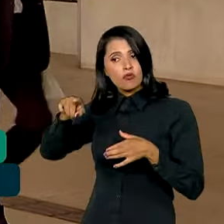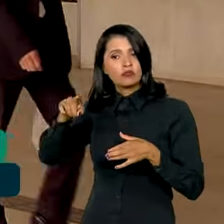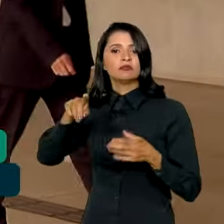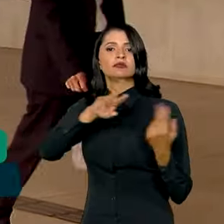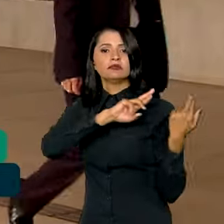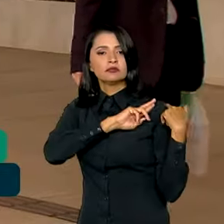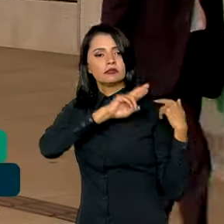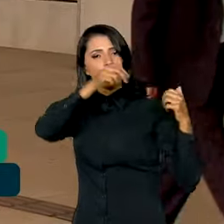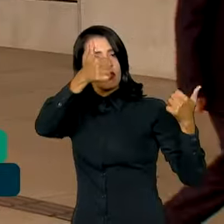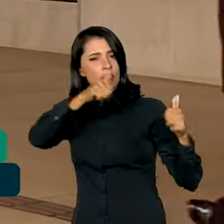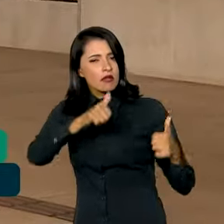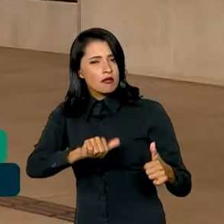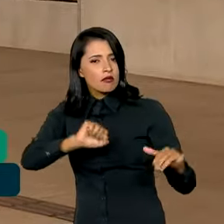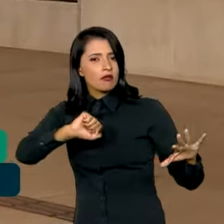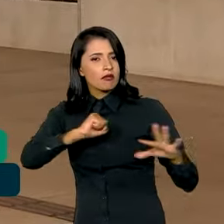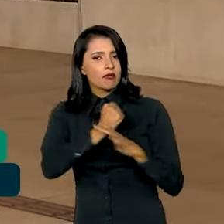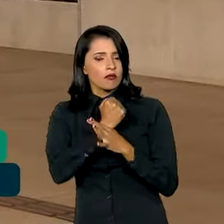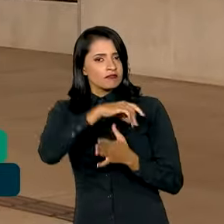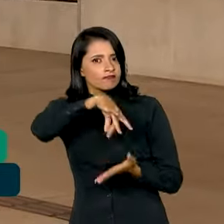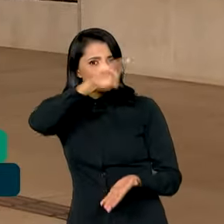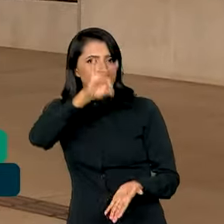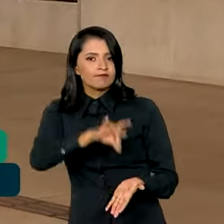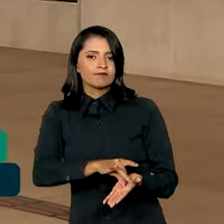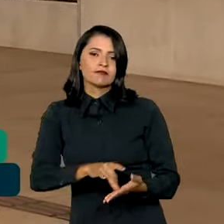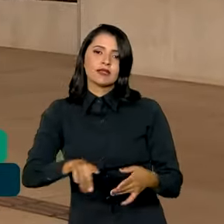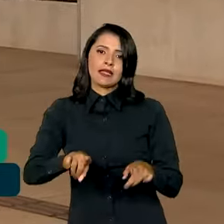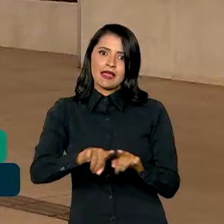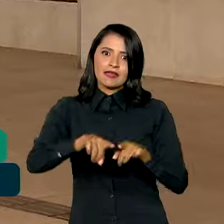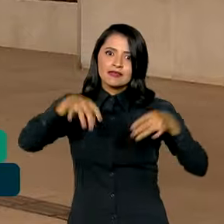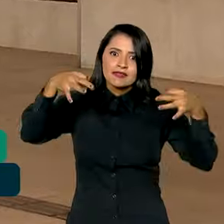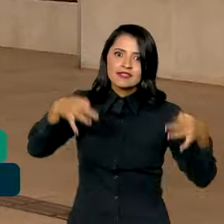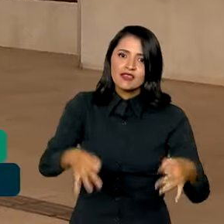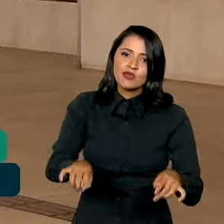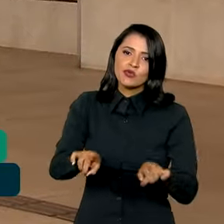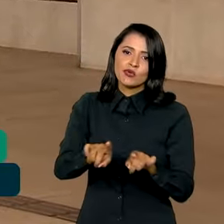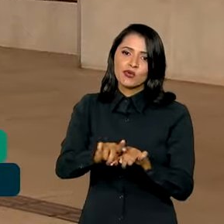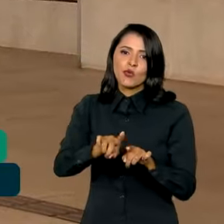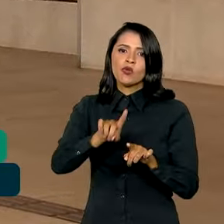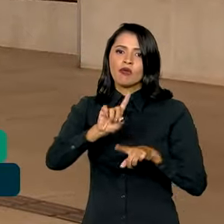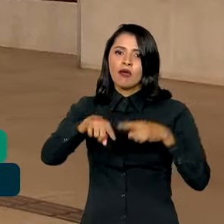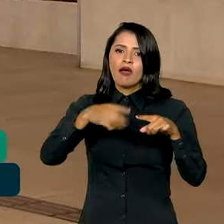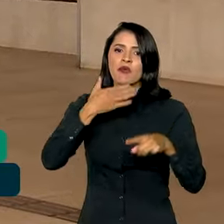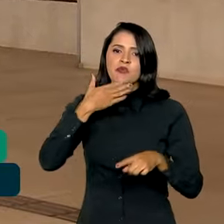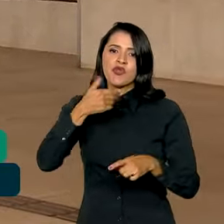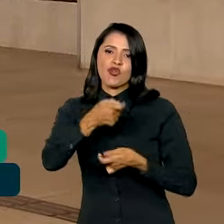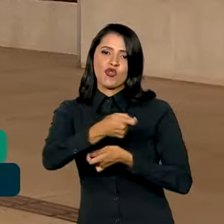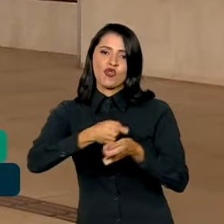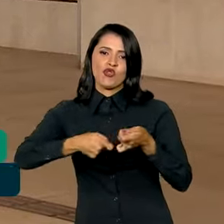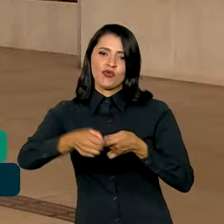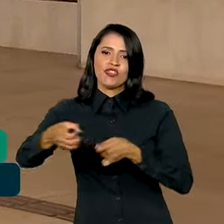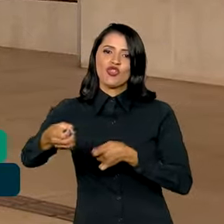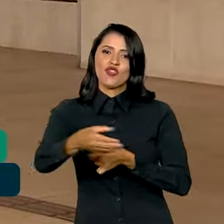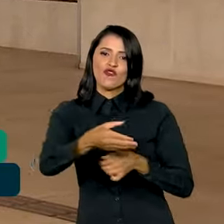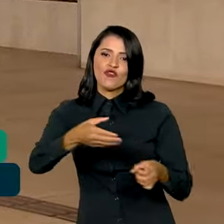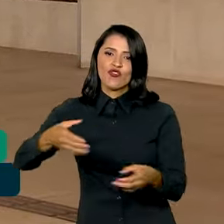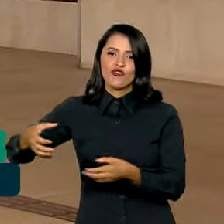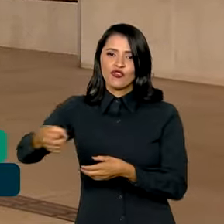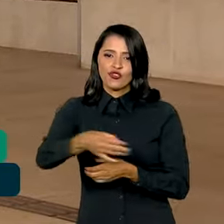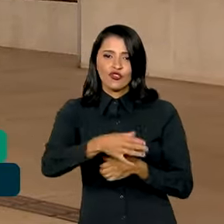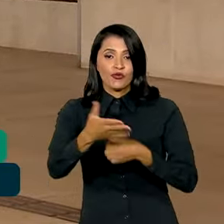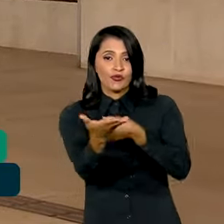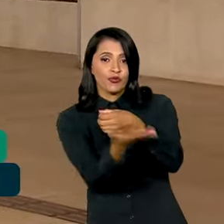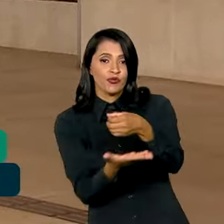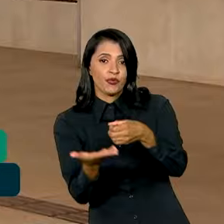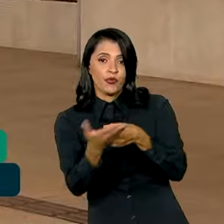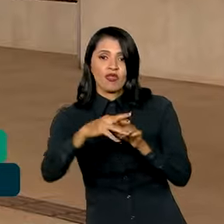analisar a segurança, a eficácia, a efetividade e o impacto econômico dessas inovações, com base